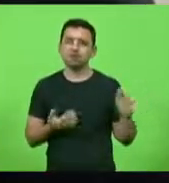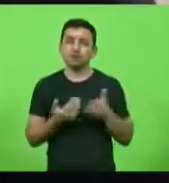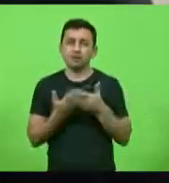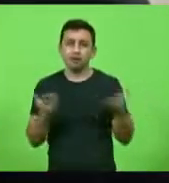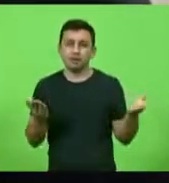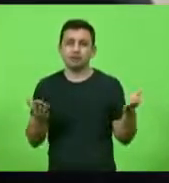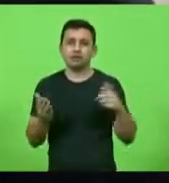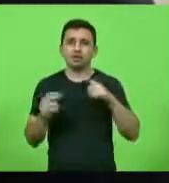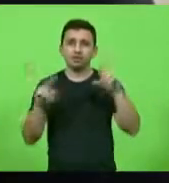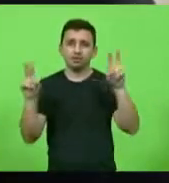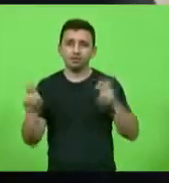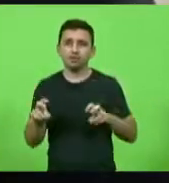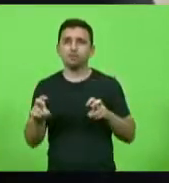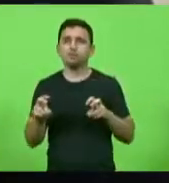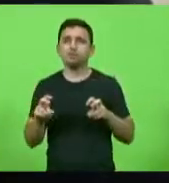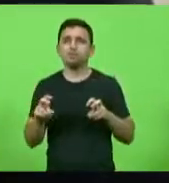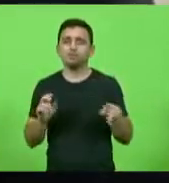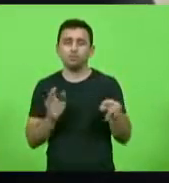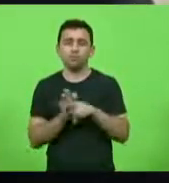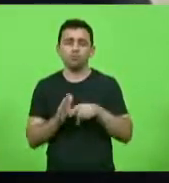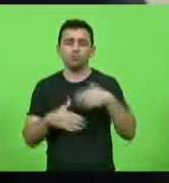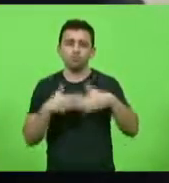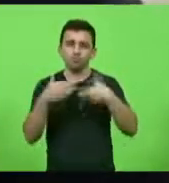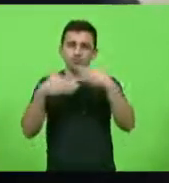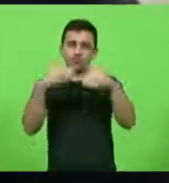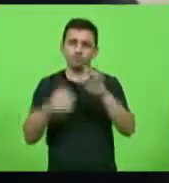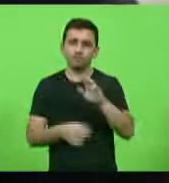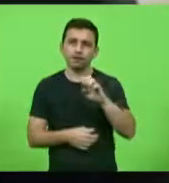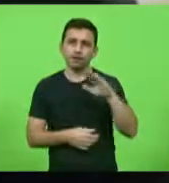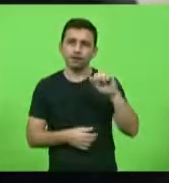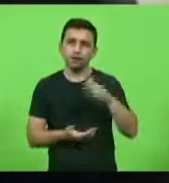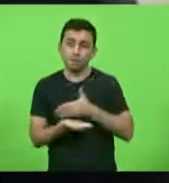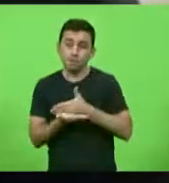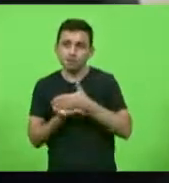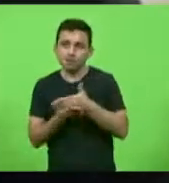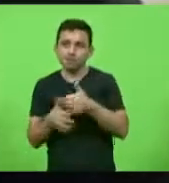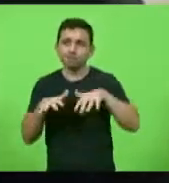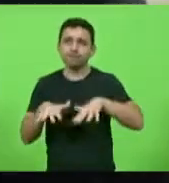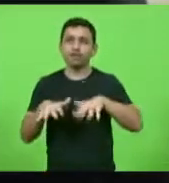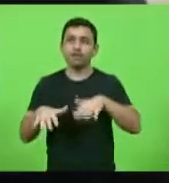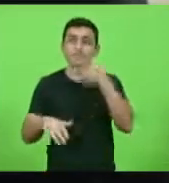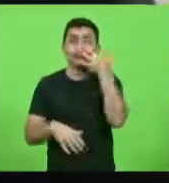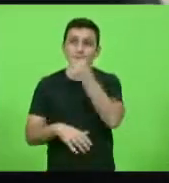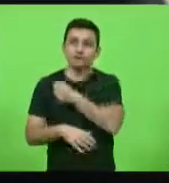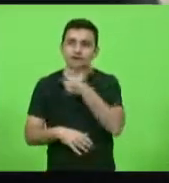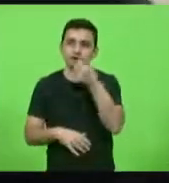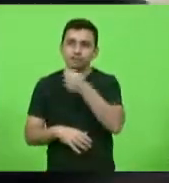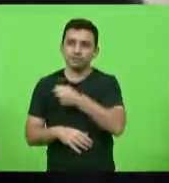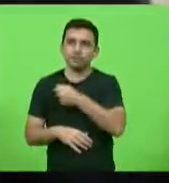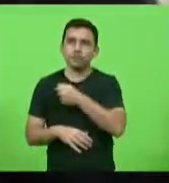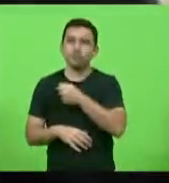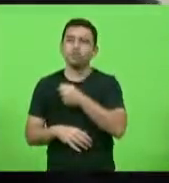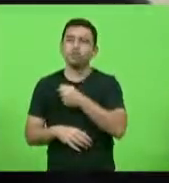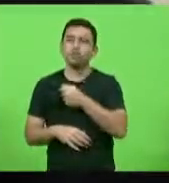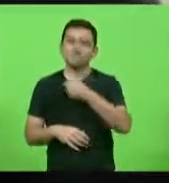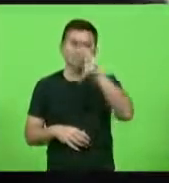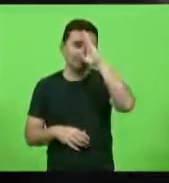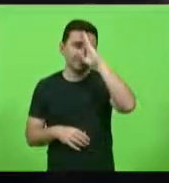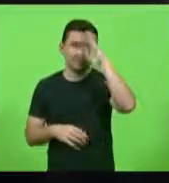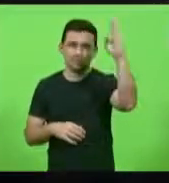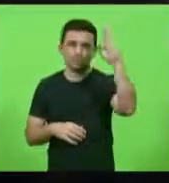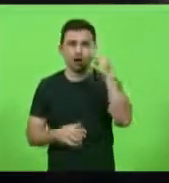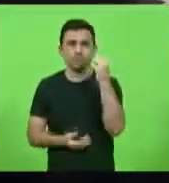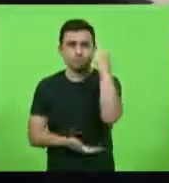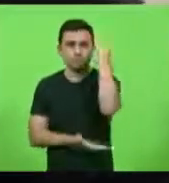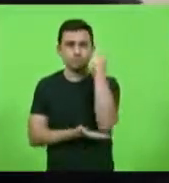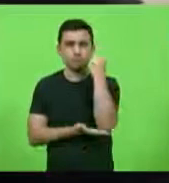Temática de Desenvolvimento Econômico da FECAM iniciaram uma intensa mobilização para salvar um dos principais pilares da economia